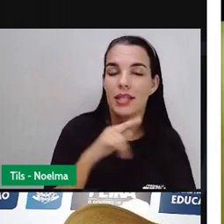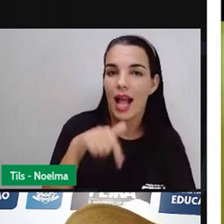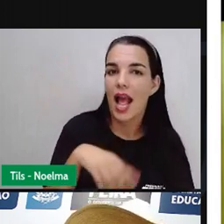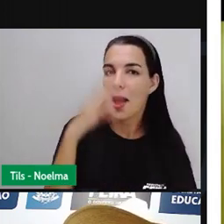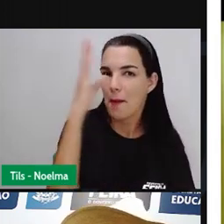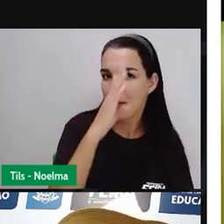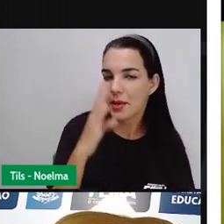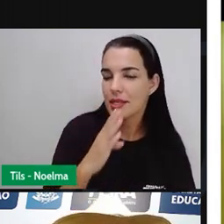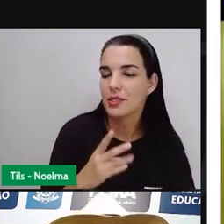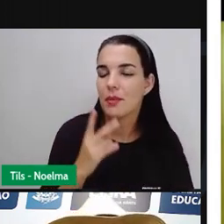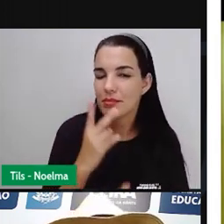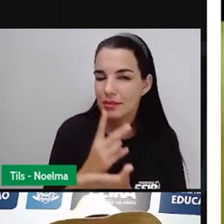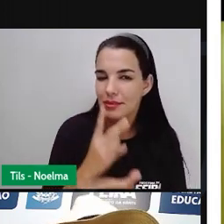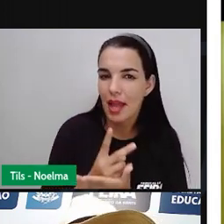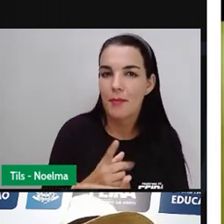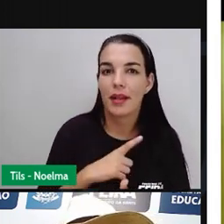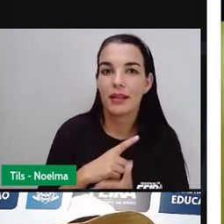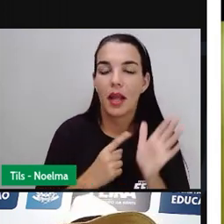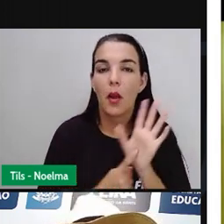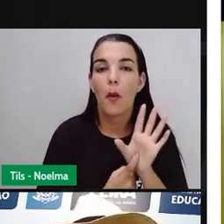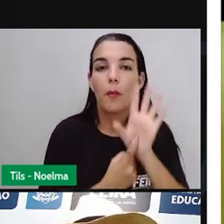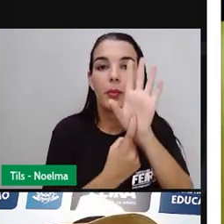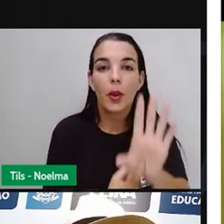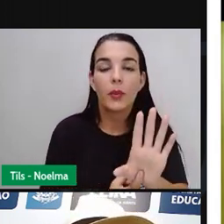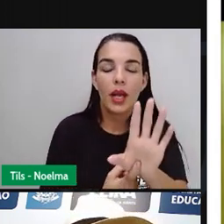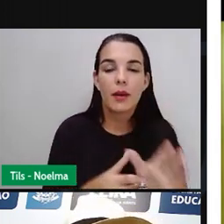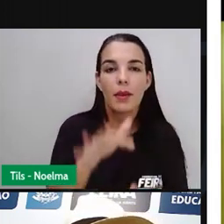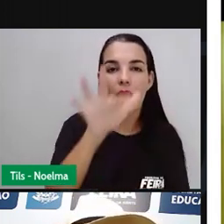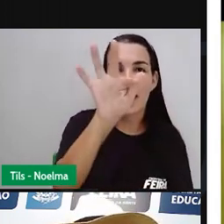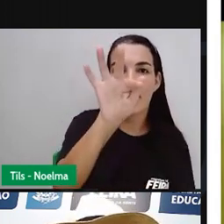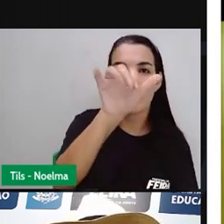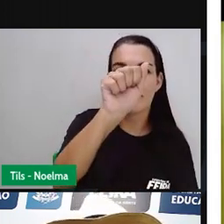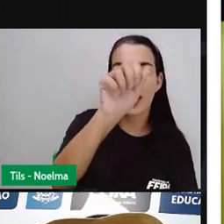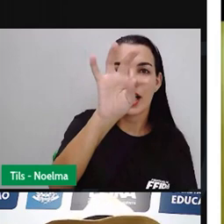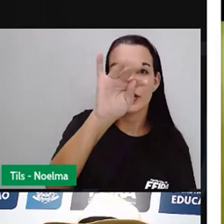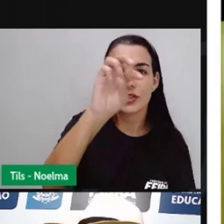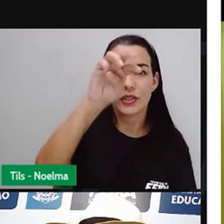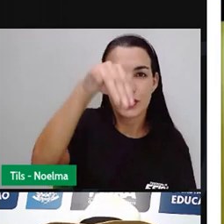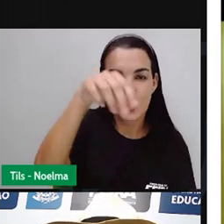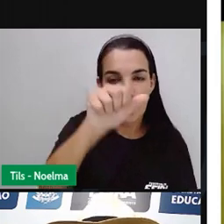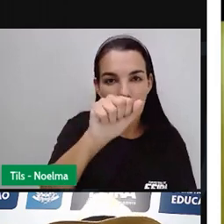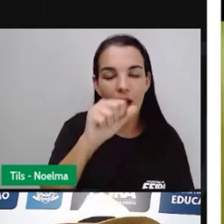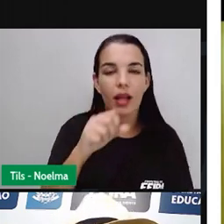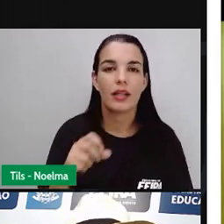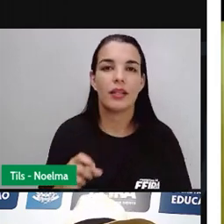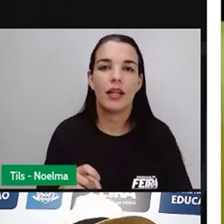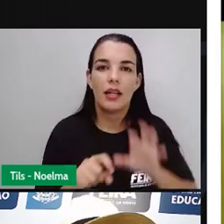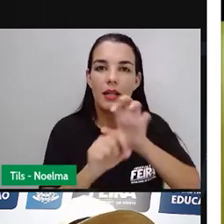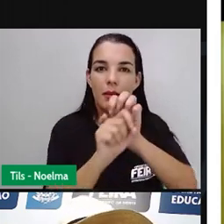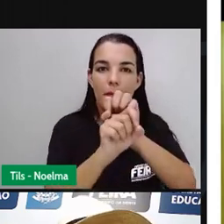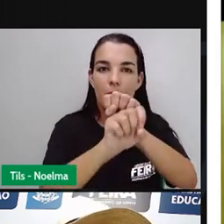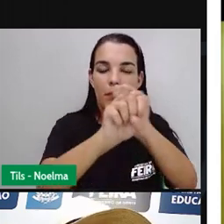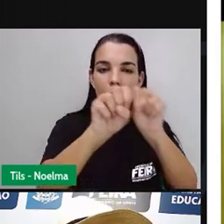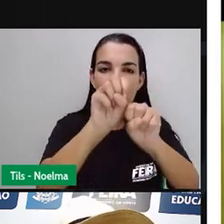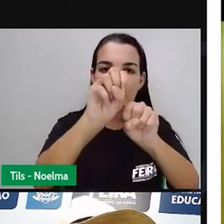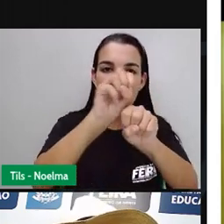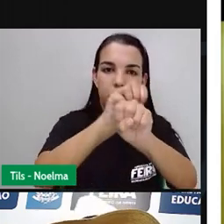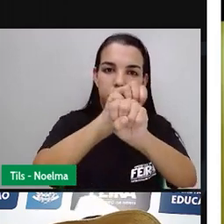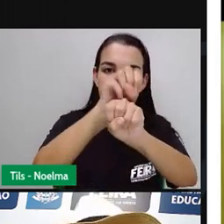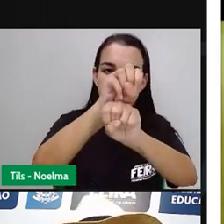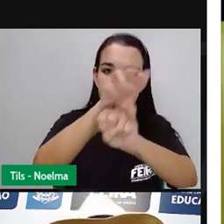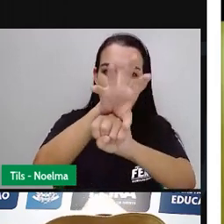está sempre aí no programa O Encontro de Fátima Bernardes e ele representa muito bem, muito